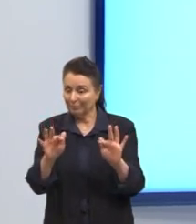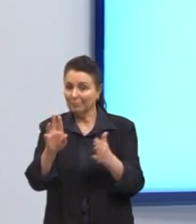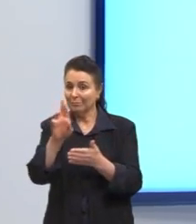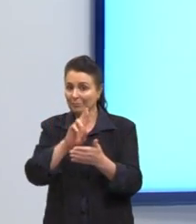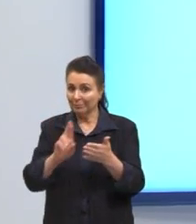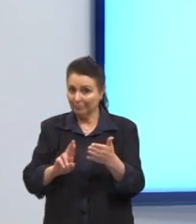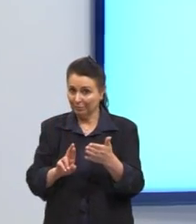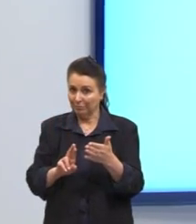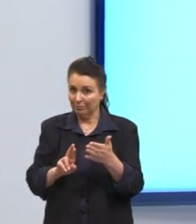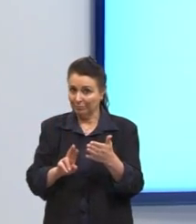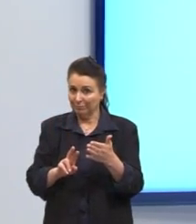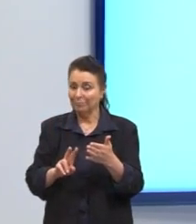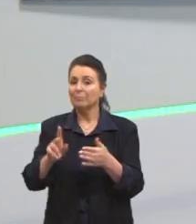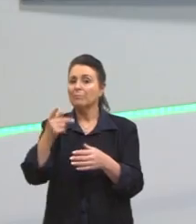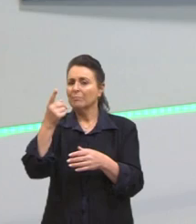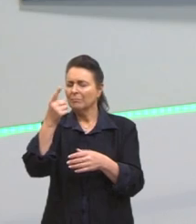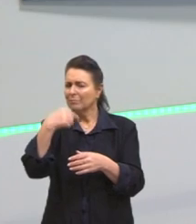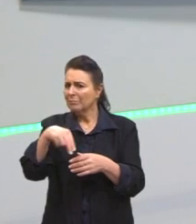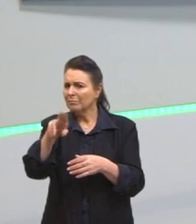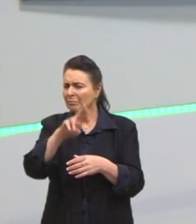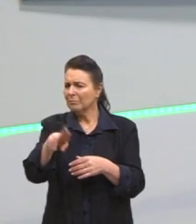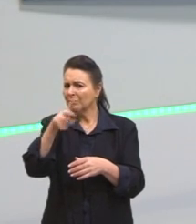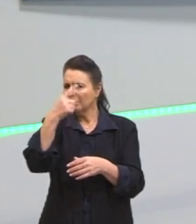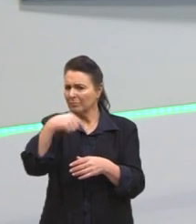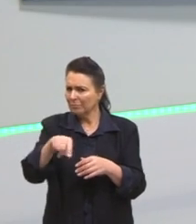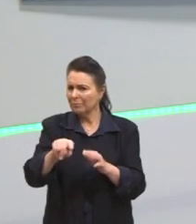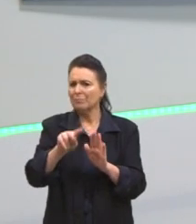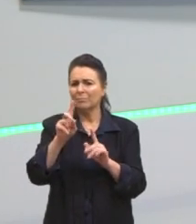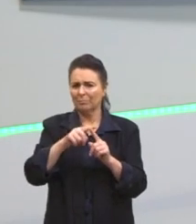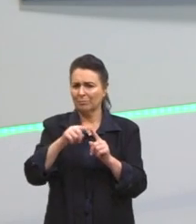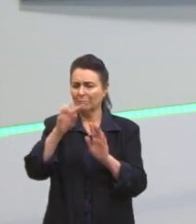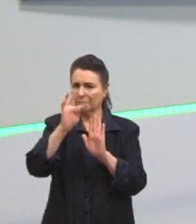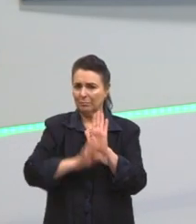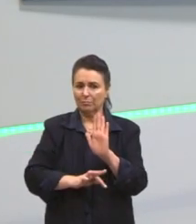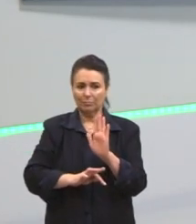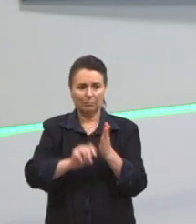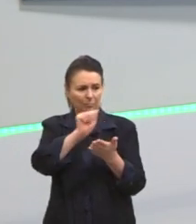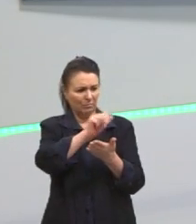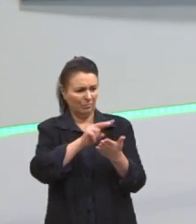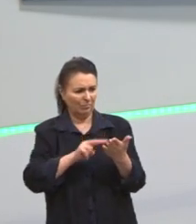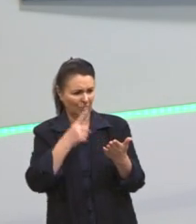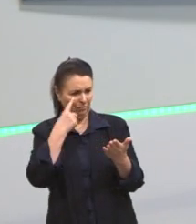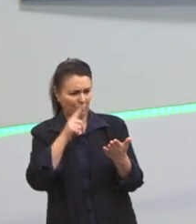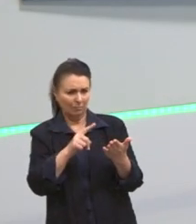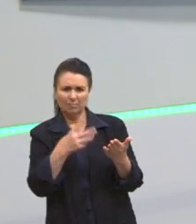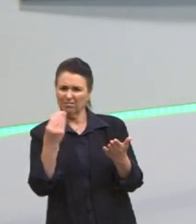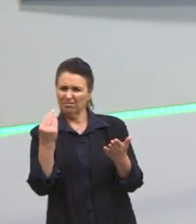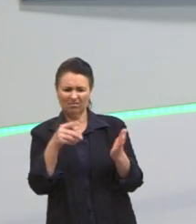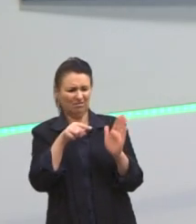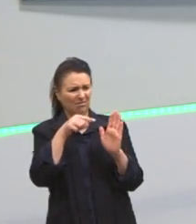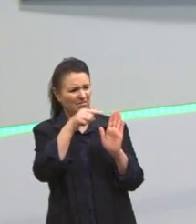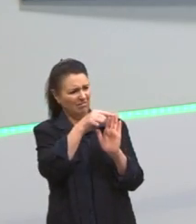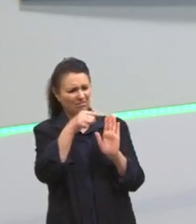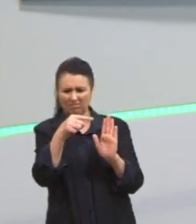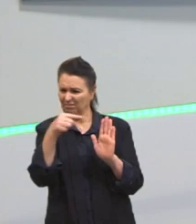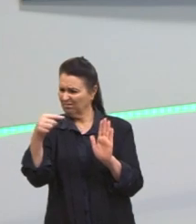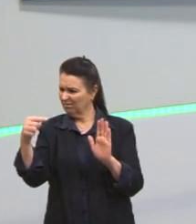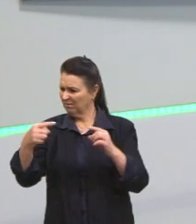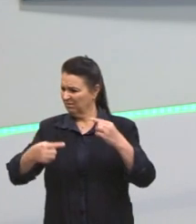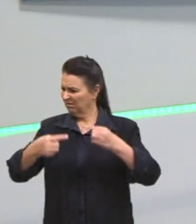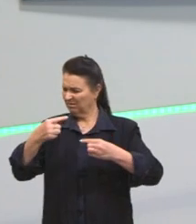frequente nos textos narrativos. Então, o corretor está lá olhando o teu texto, tu encheu o teu texto de travessão, está cheio de diálogo,